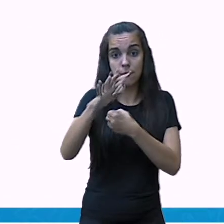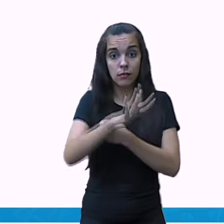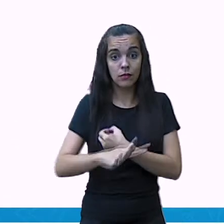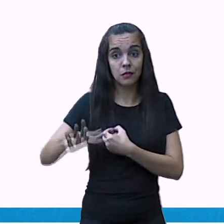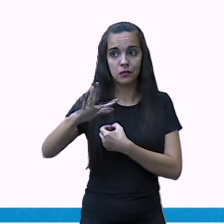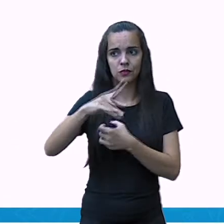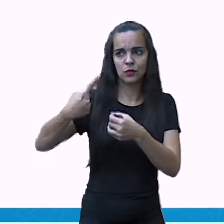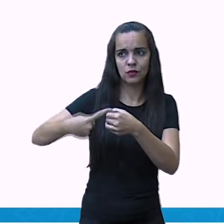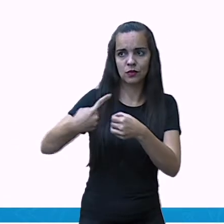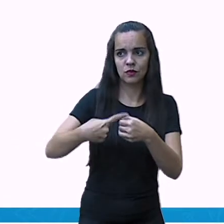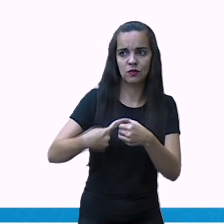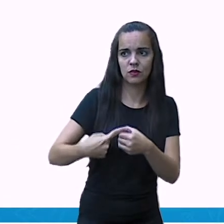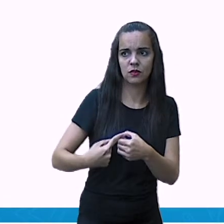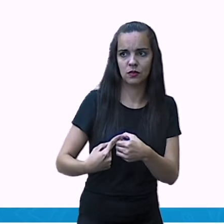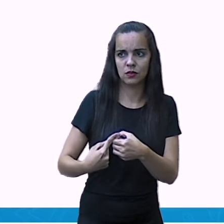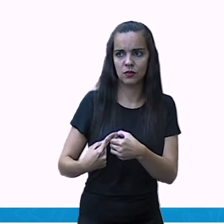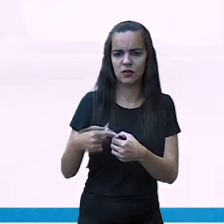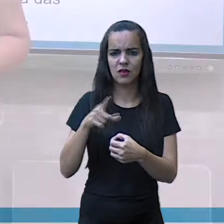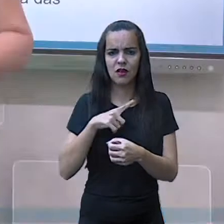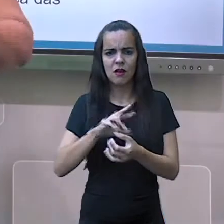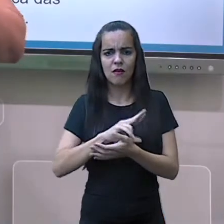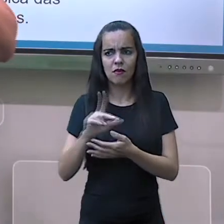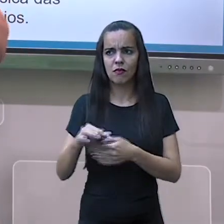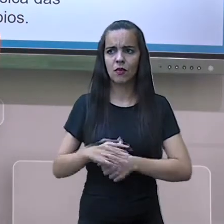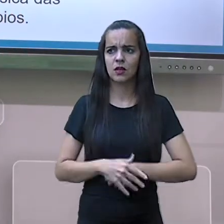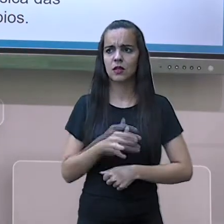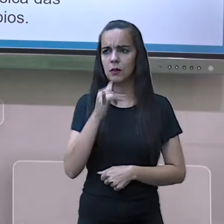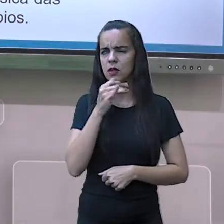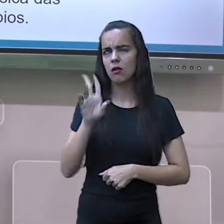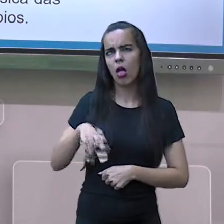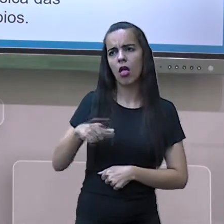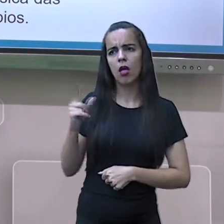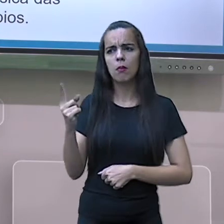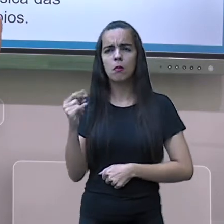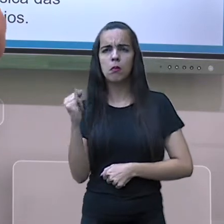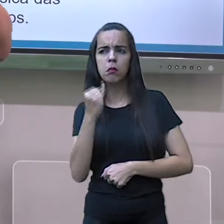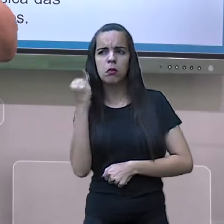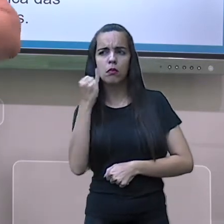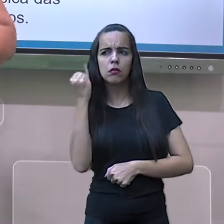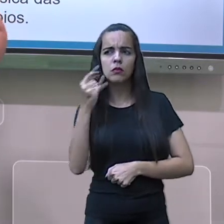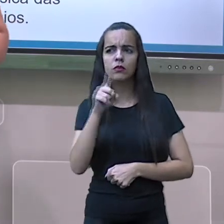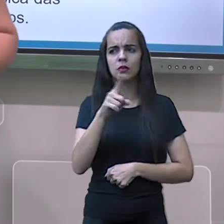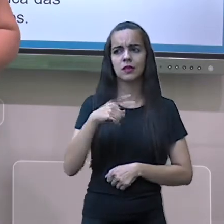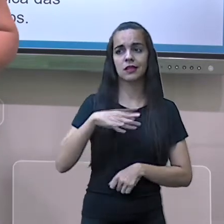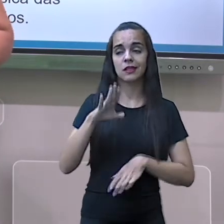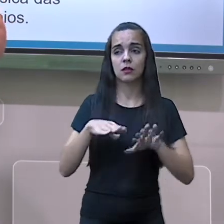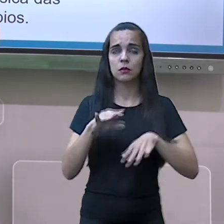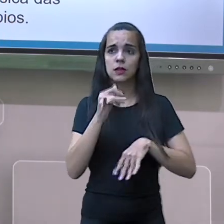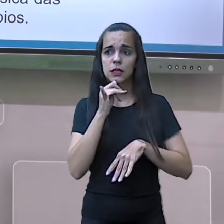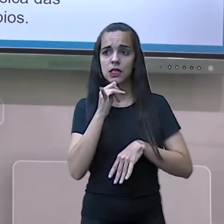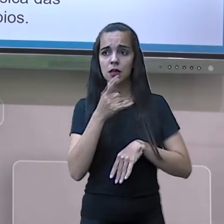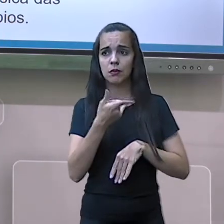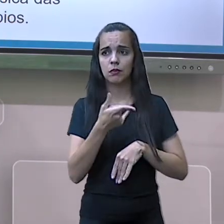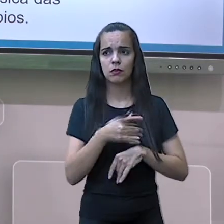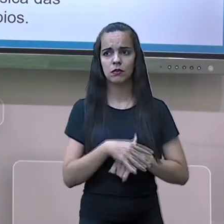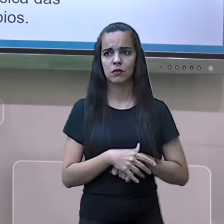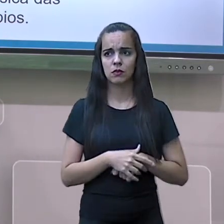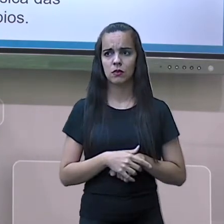de dois ou mais municípios. É importante a gente saber isso aqui e